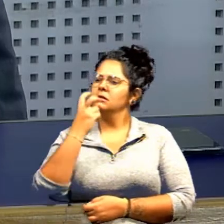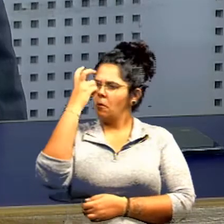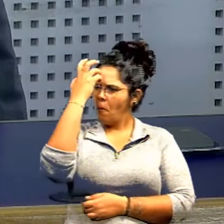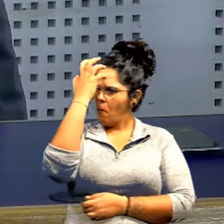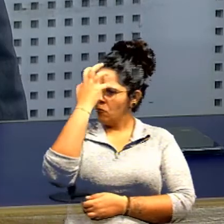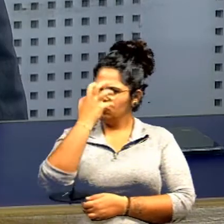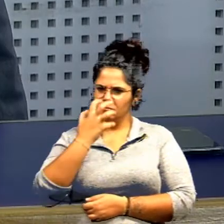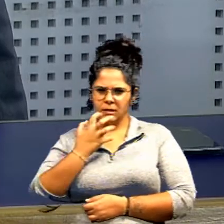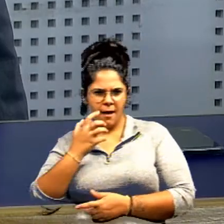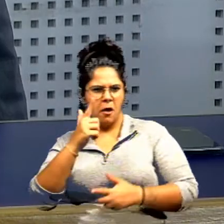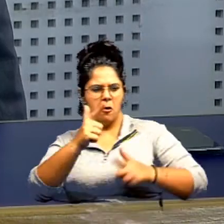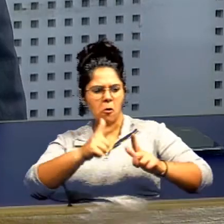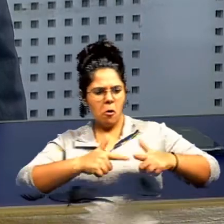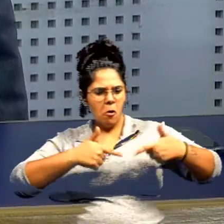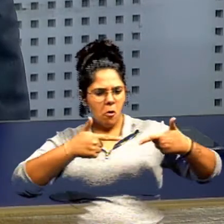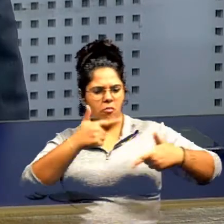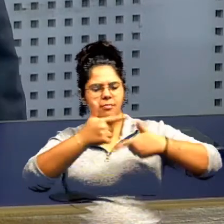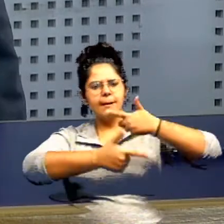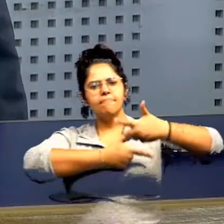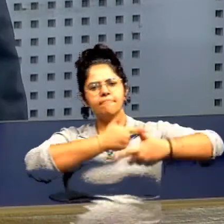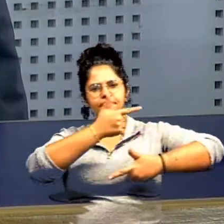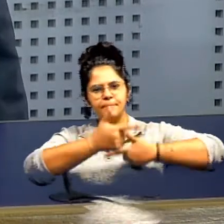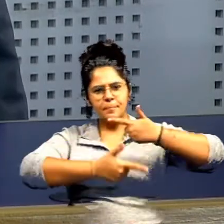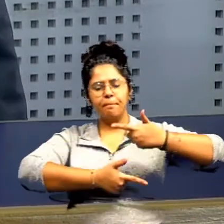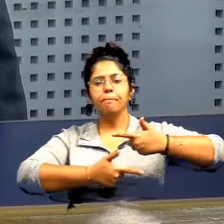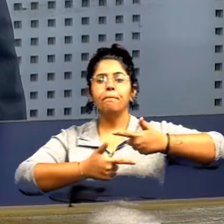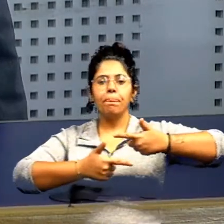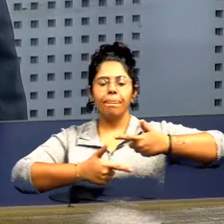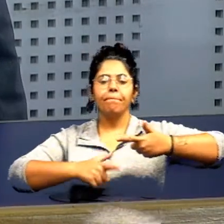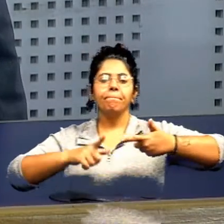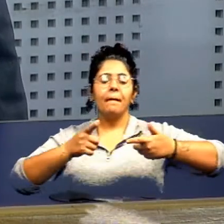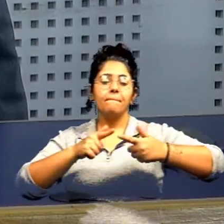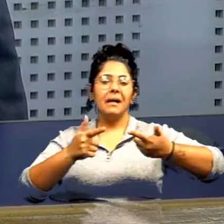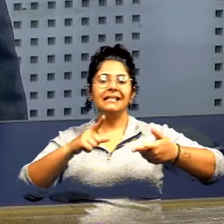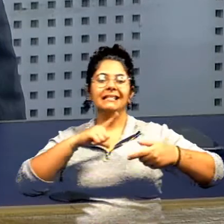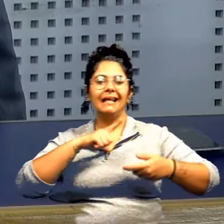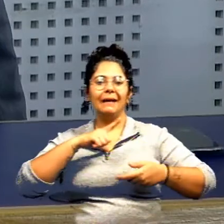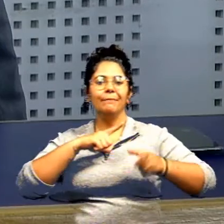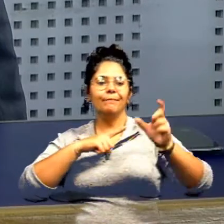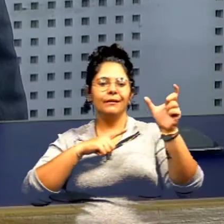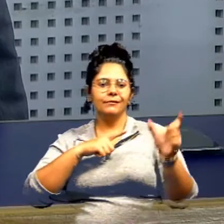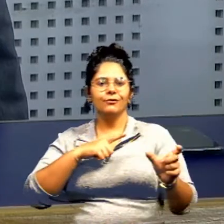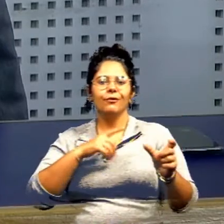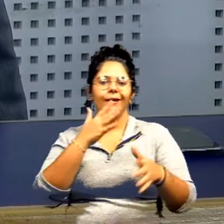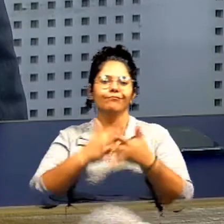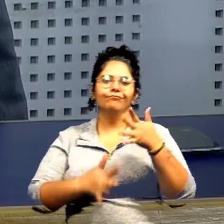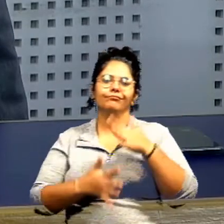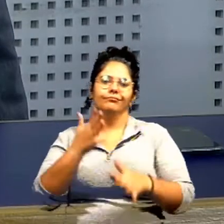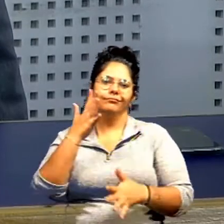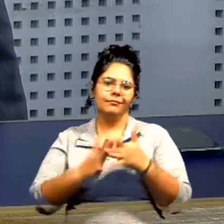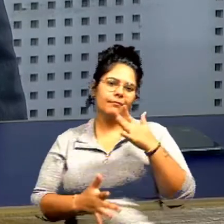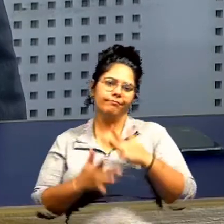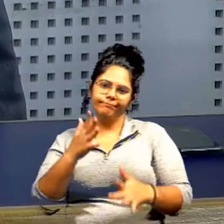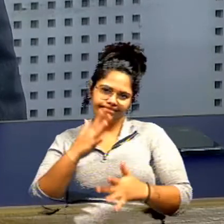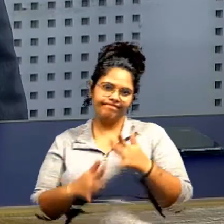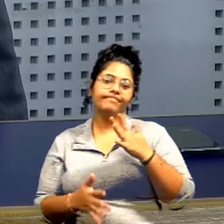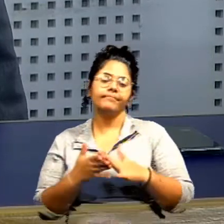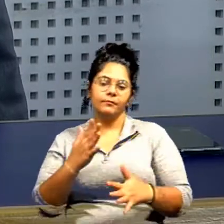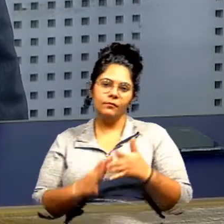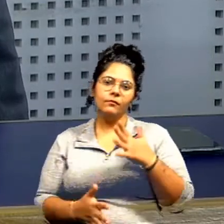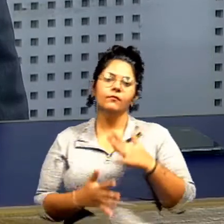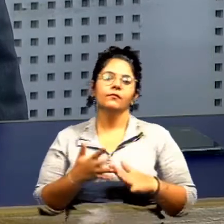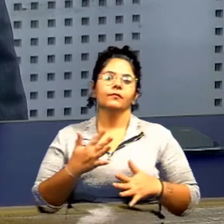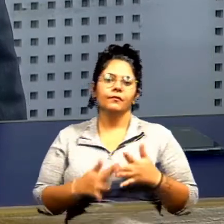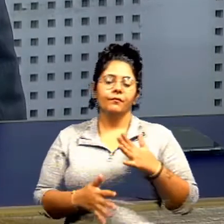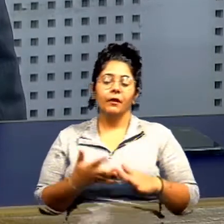dedicado, trabalhador, mas realmente, como o senhor falou, tem umas pessoas que atrapalhou e muito o prefeito Ires Rezende. Eu não vou aqui citar nome, que é